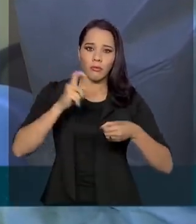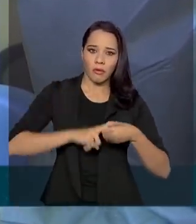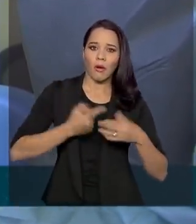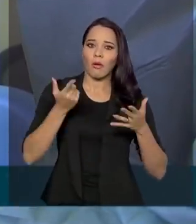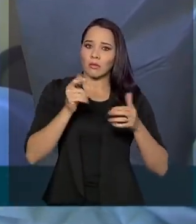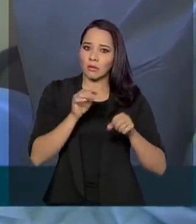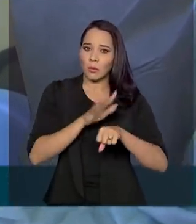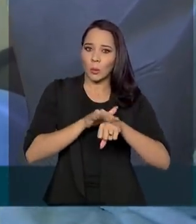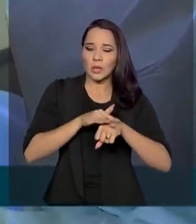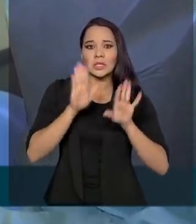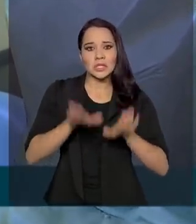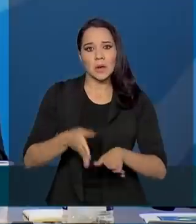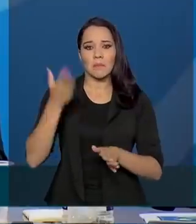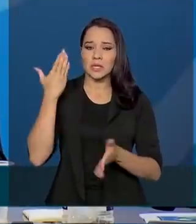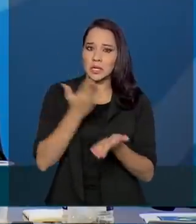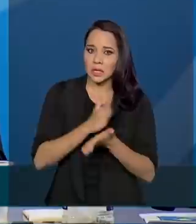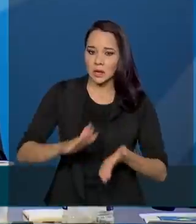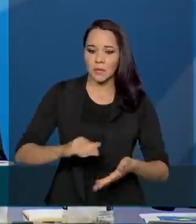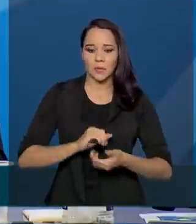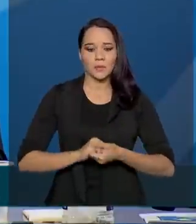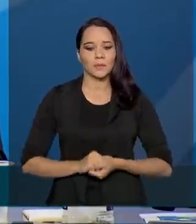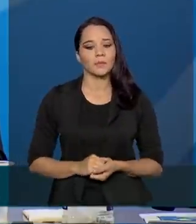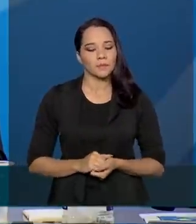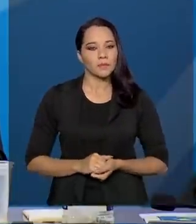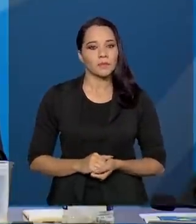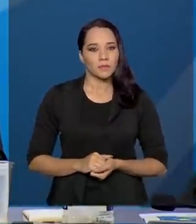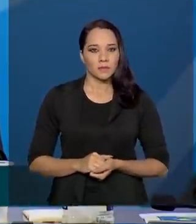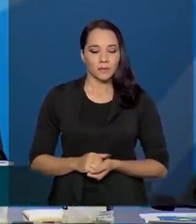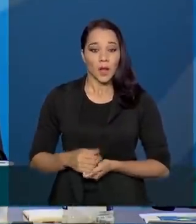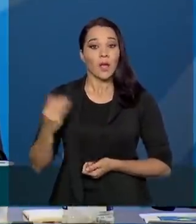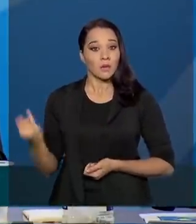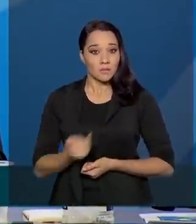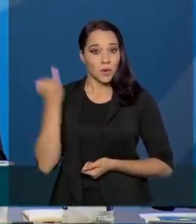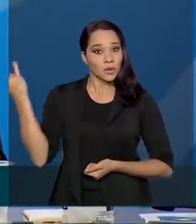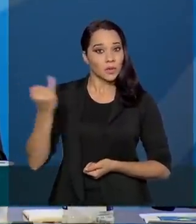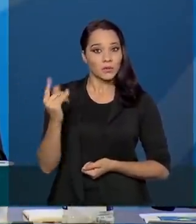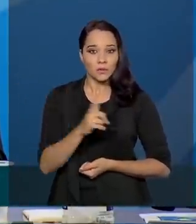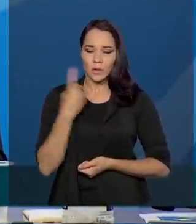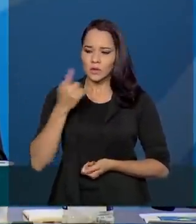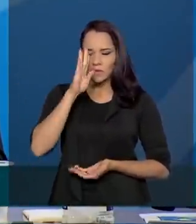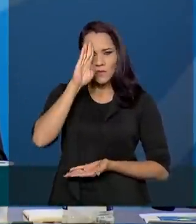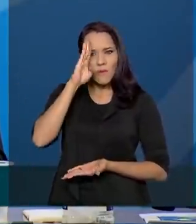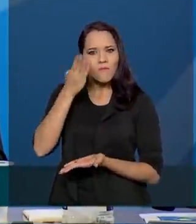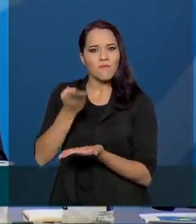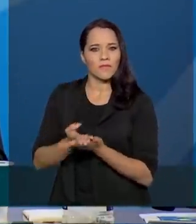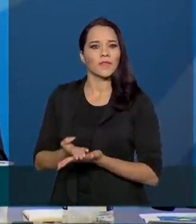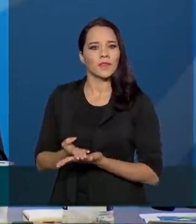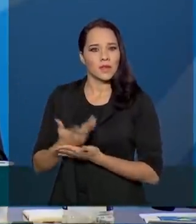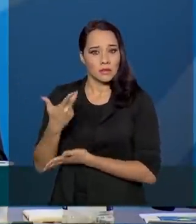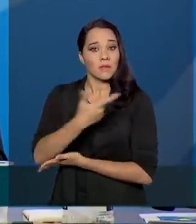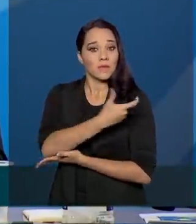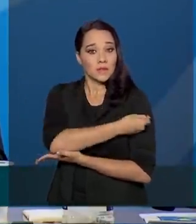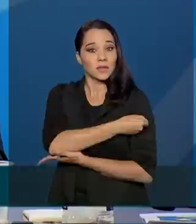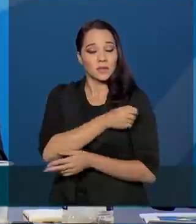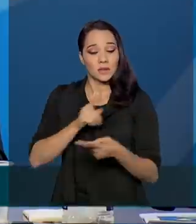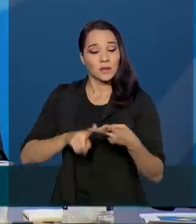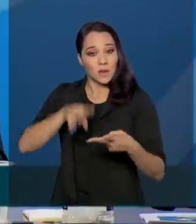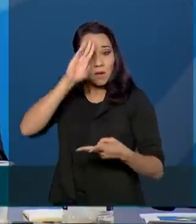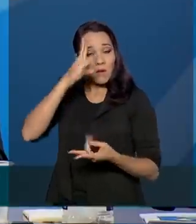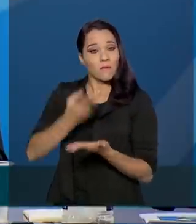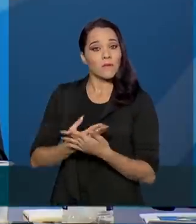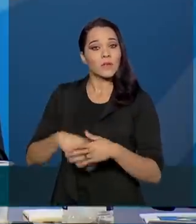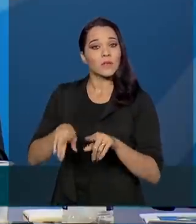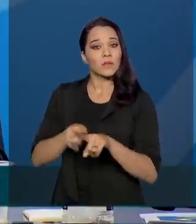de doenças já eliminadas. É muito importante que a gente confie na vacina, confie